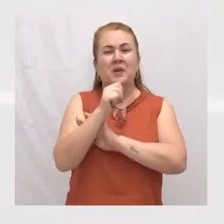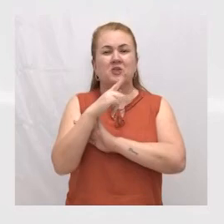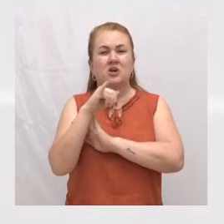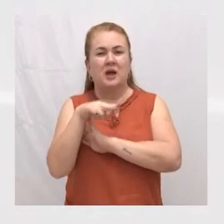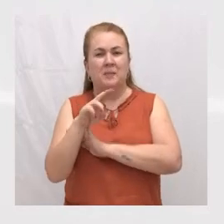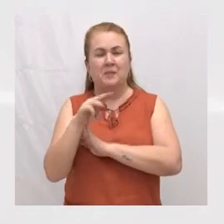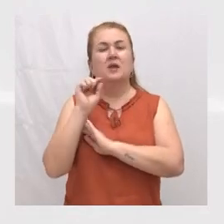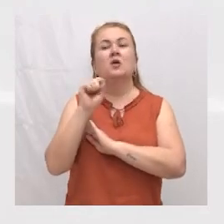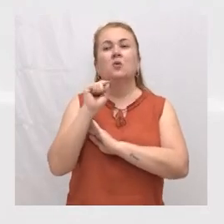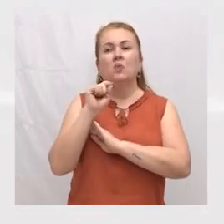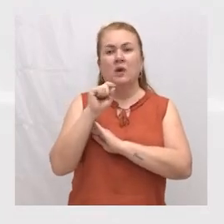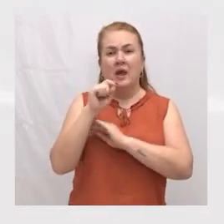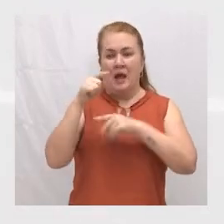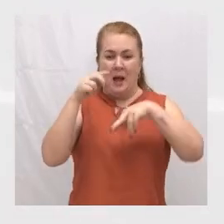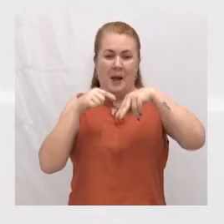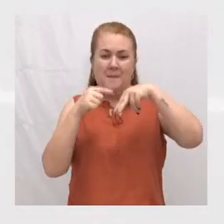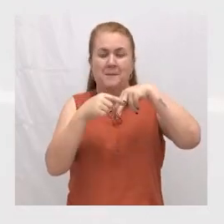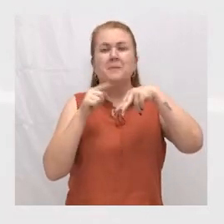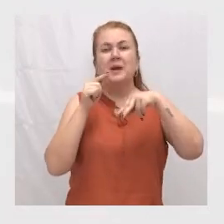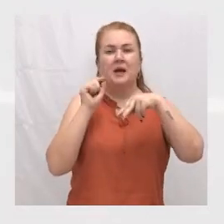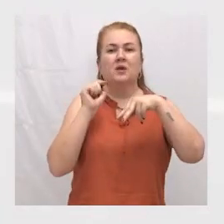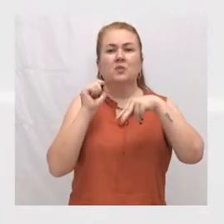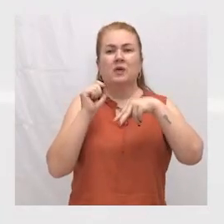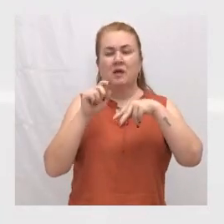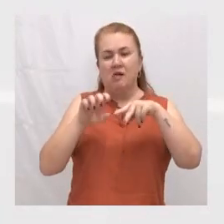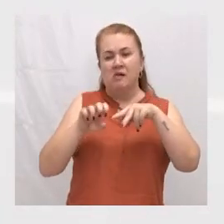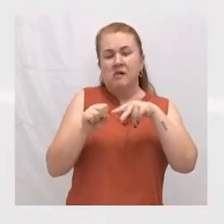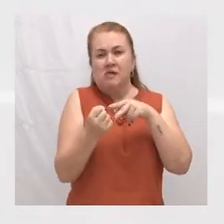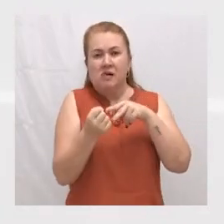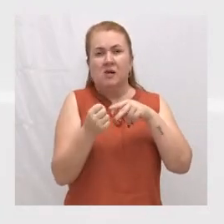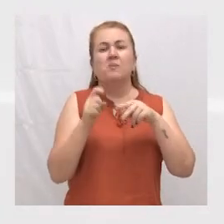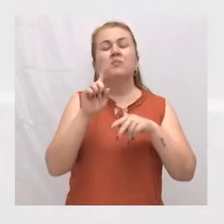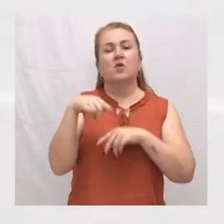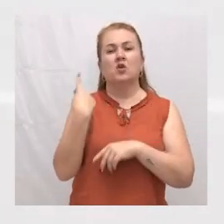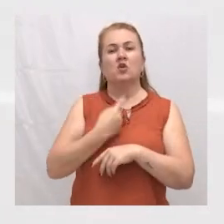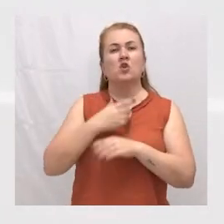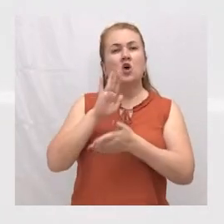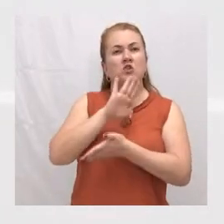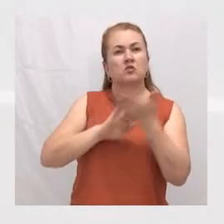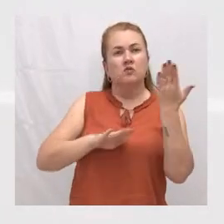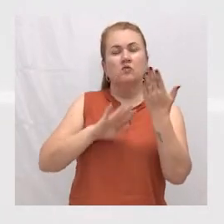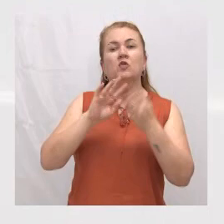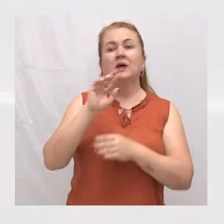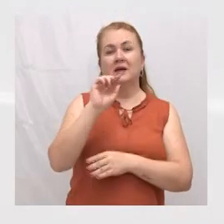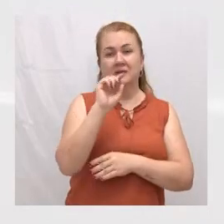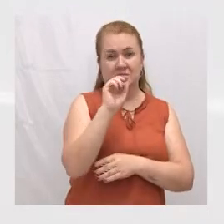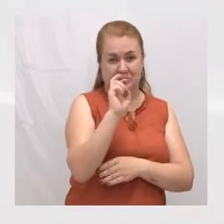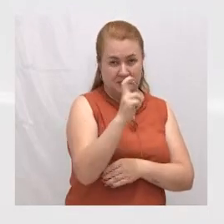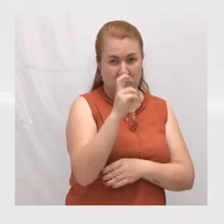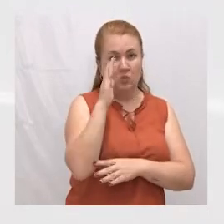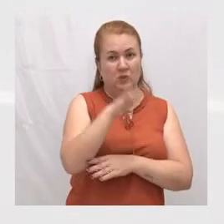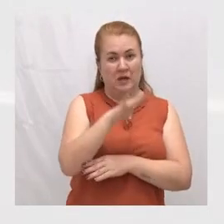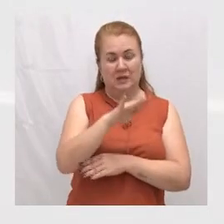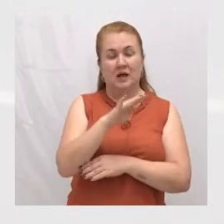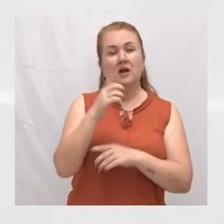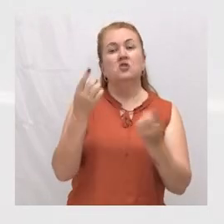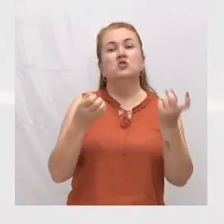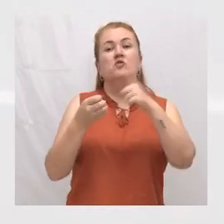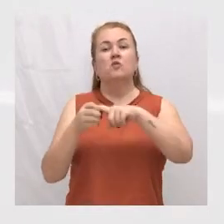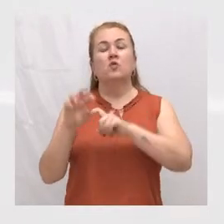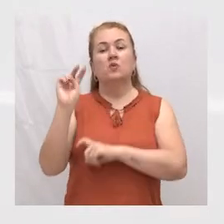atendimento que a gente saiu daqui às 17 horas e chegamos aqui às 2 horas da manhã, com esse